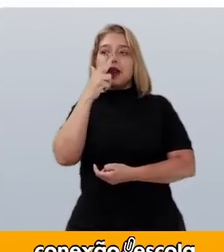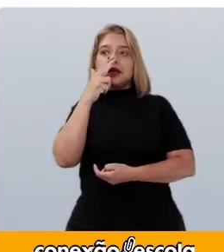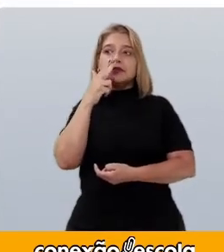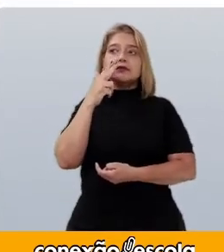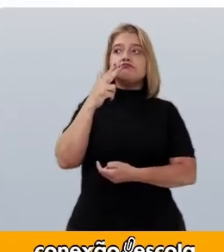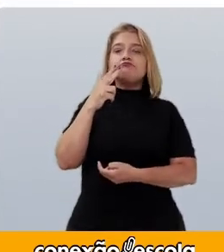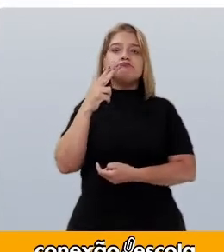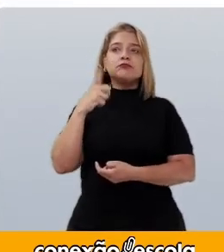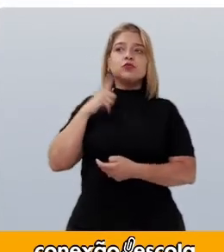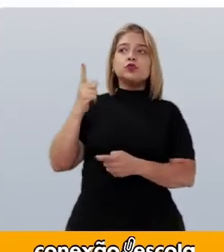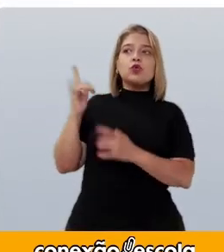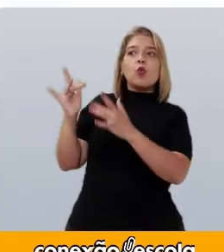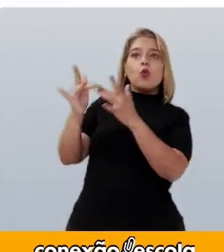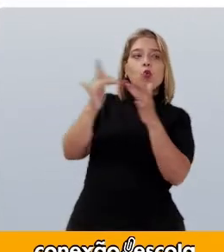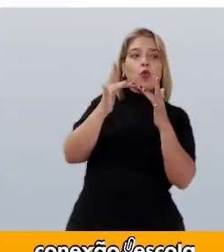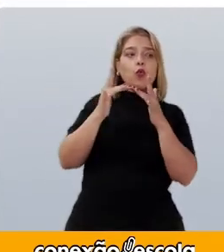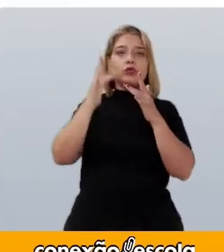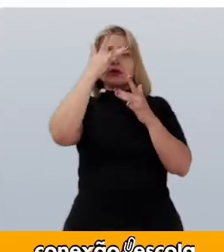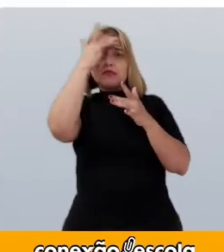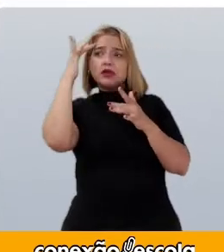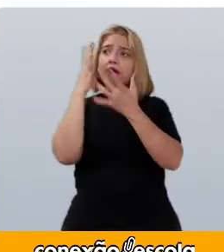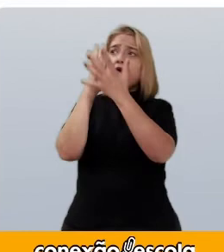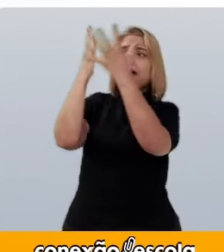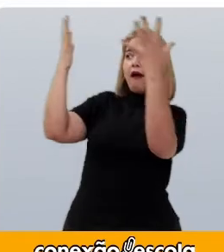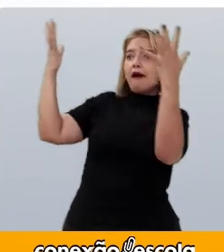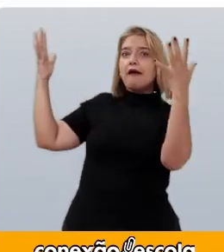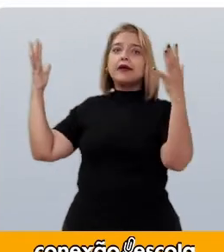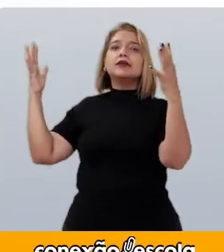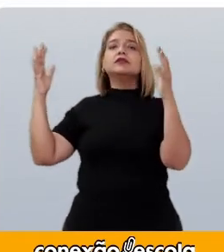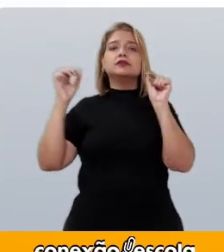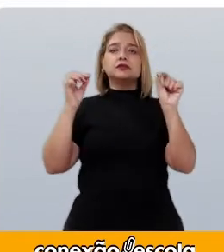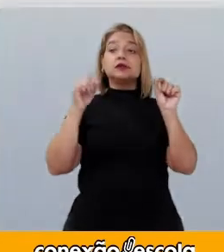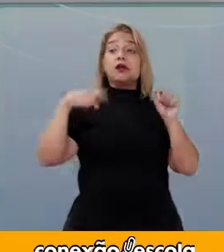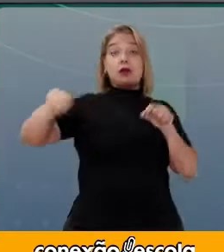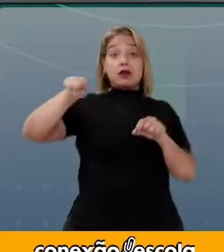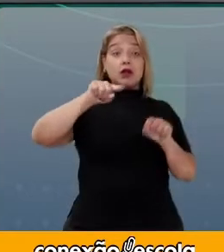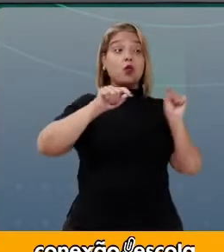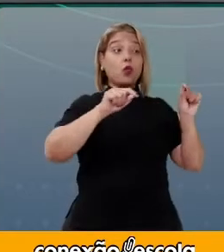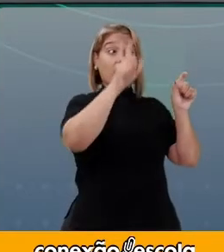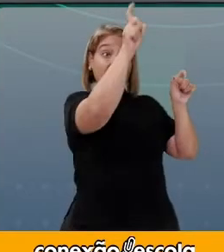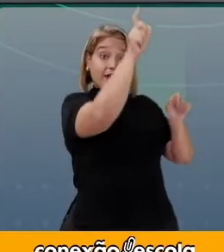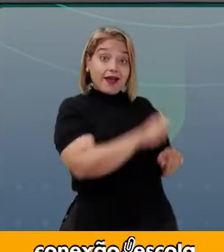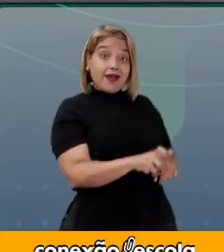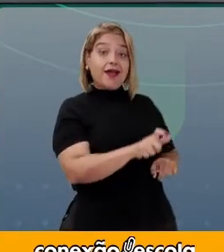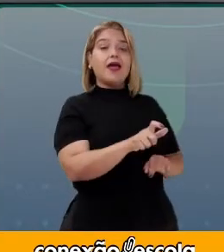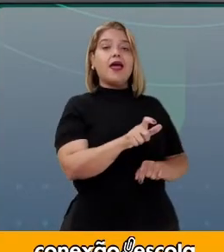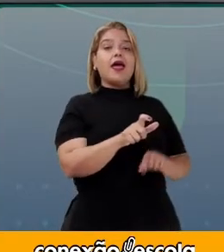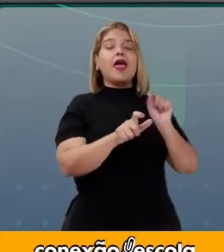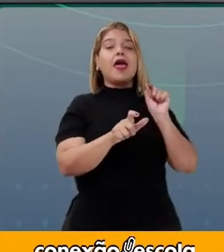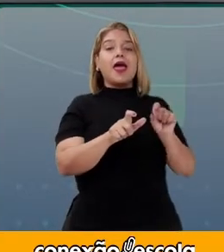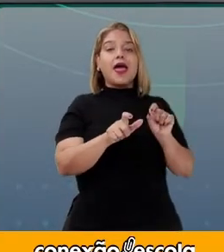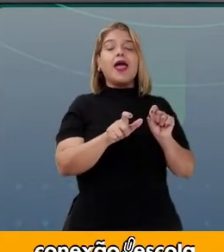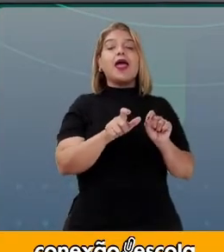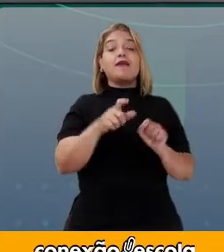mantinha contato com os colonizadores filho de branco com indígena